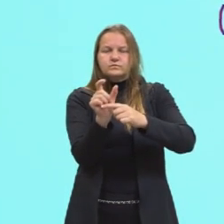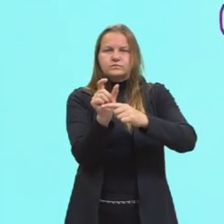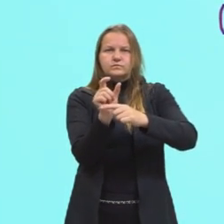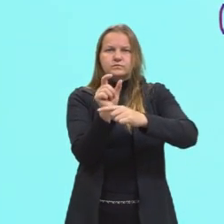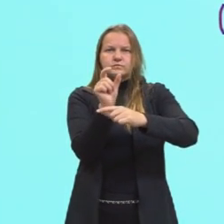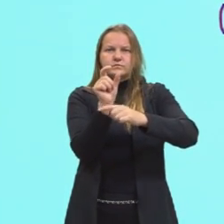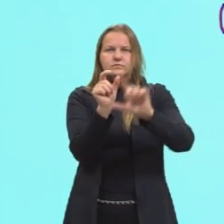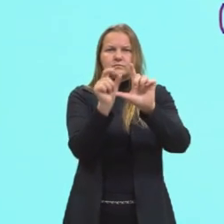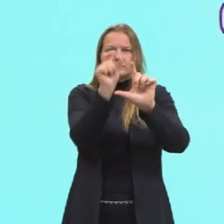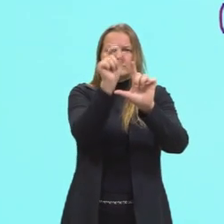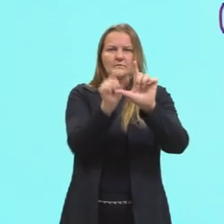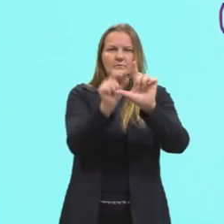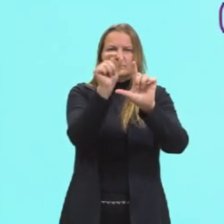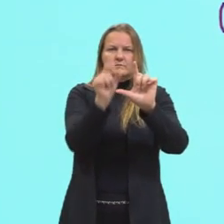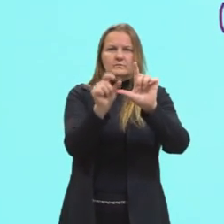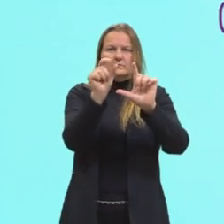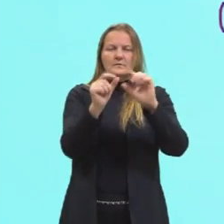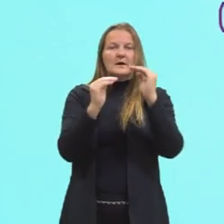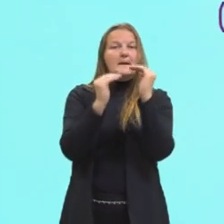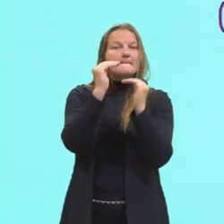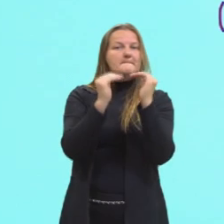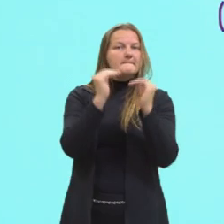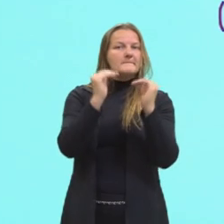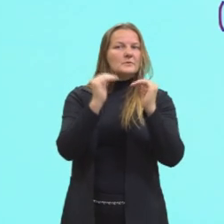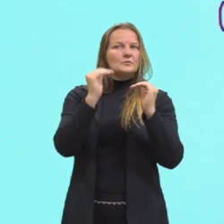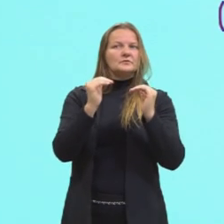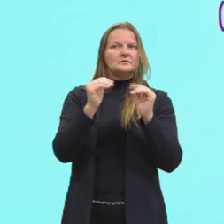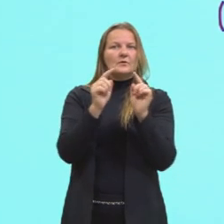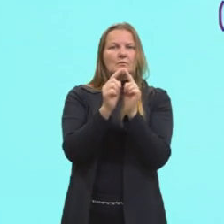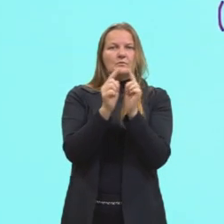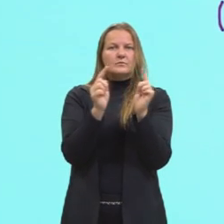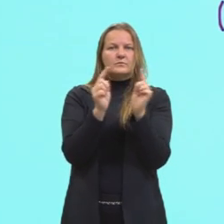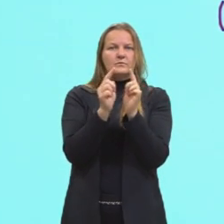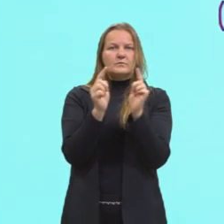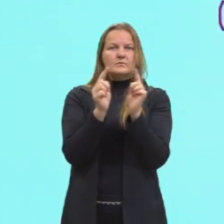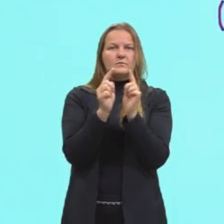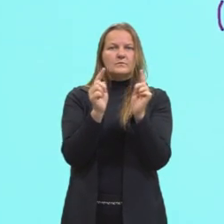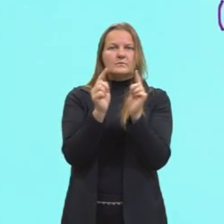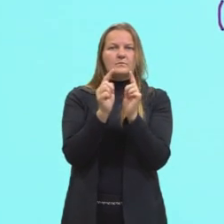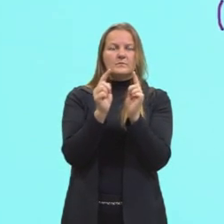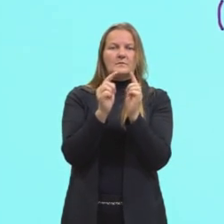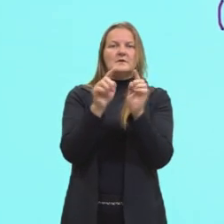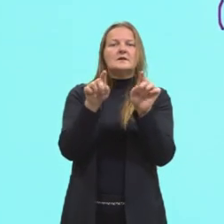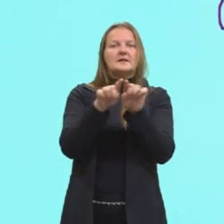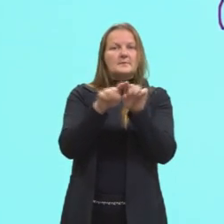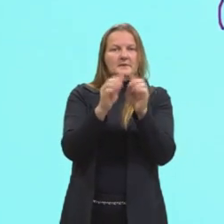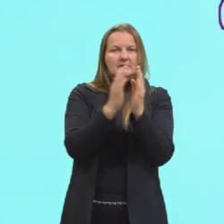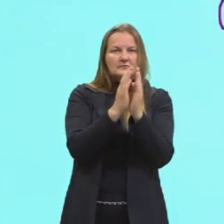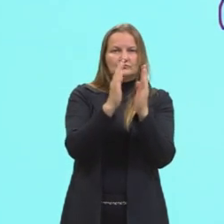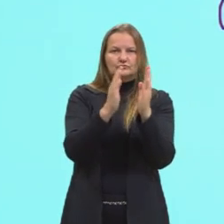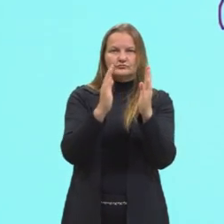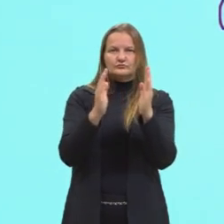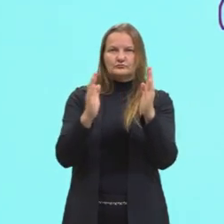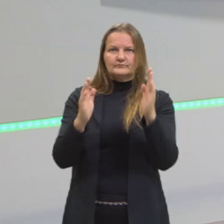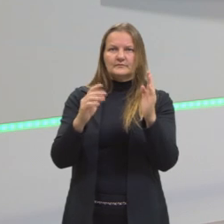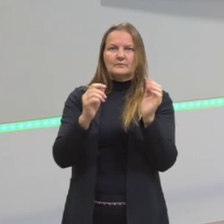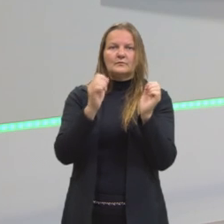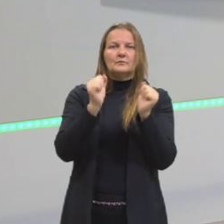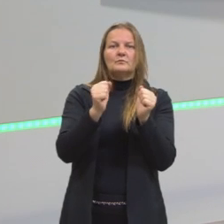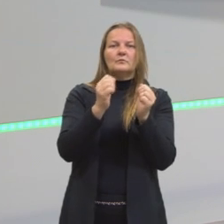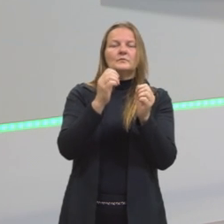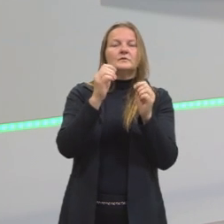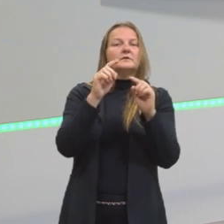Nós temos sempre uma proporção entre as larguras e também a distância entre elas. A gente não pode fazer uma